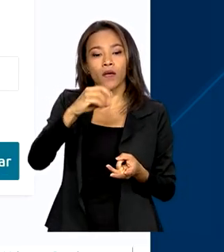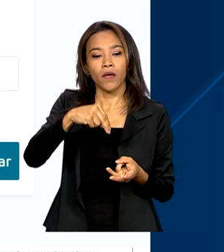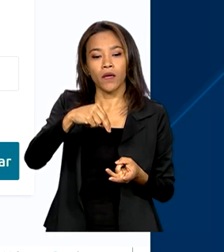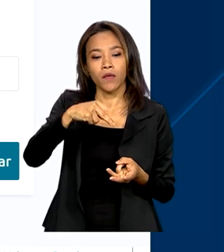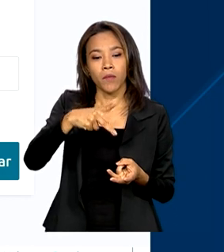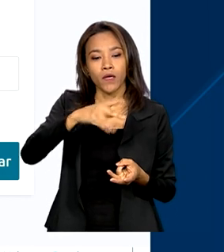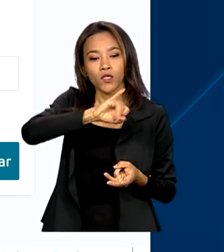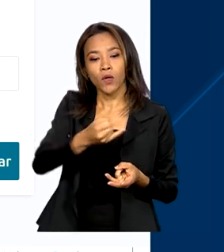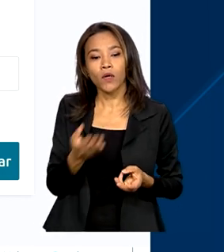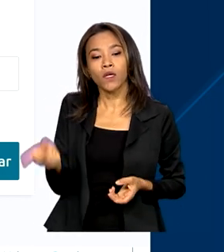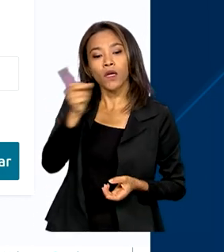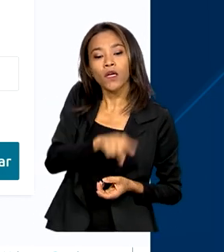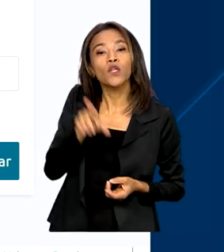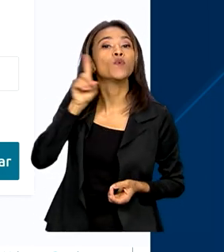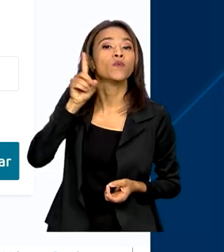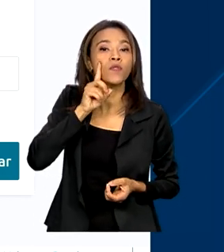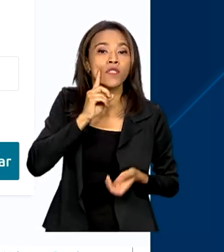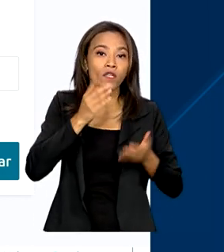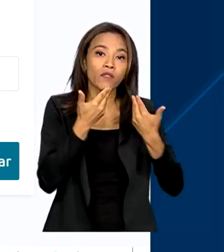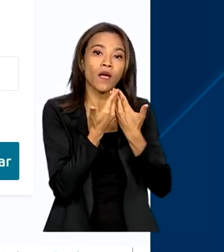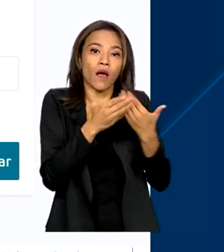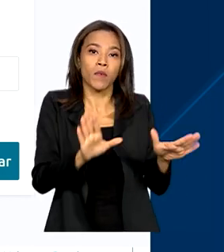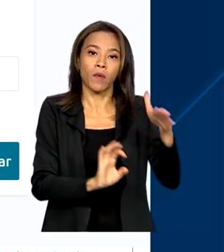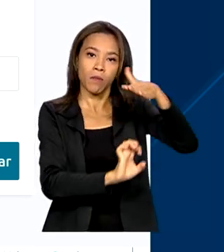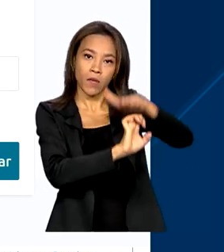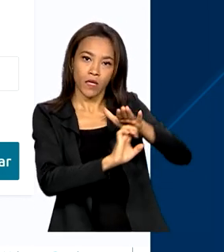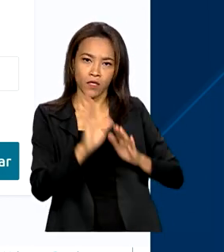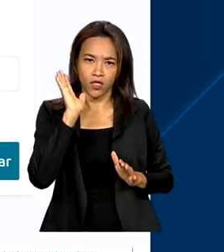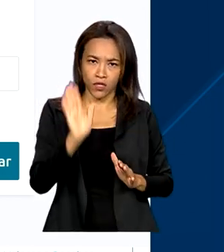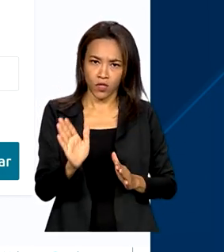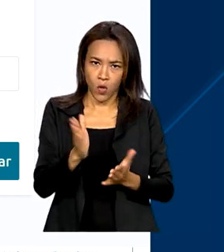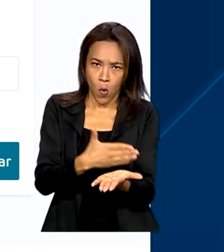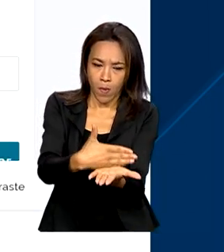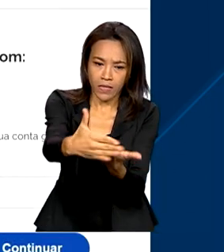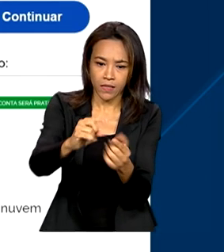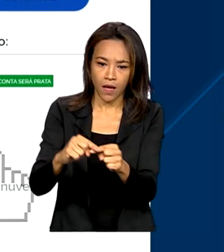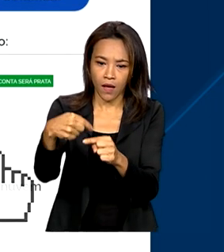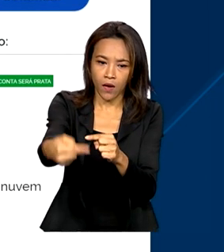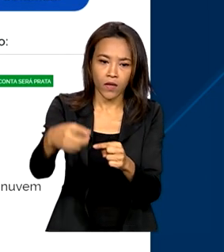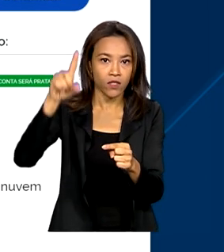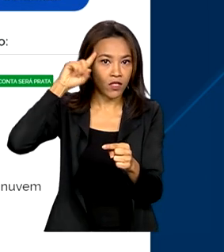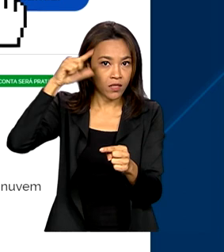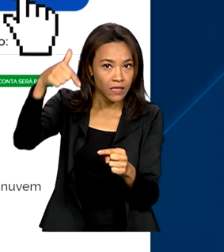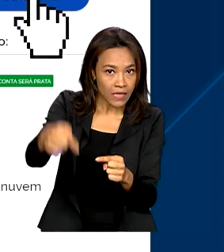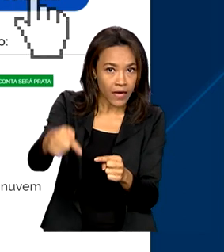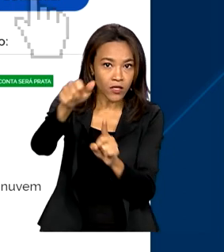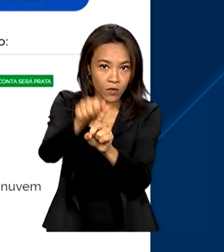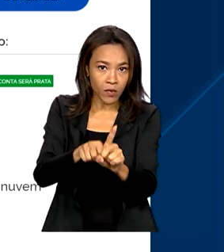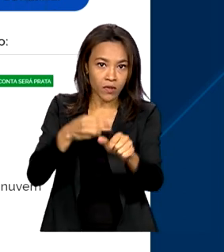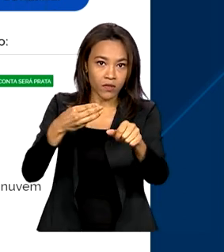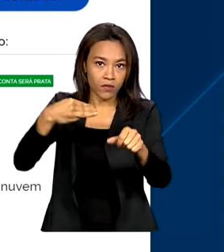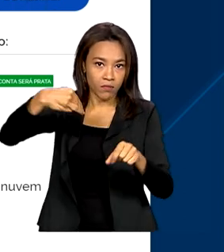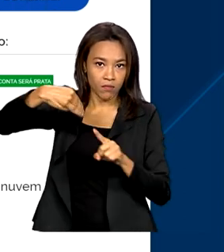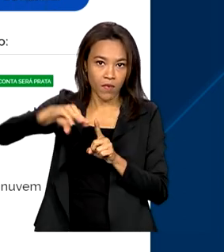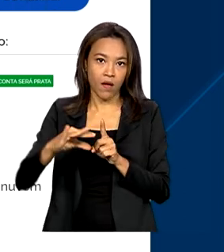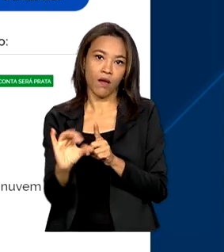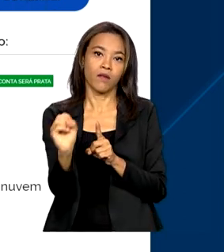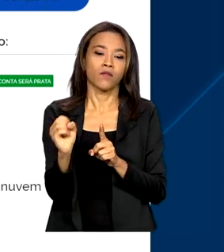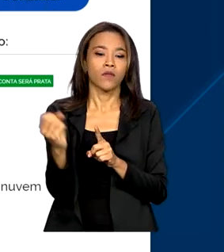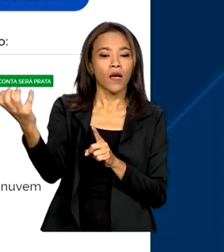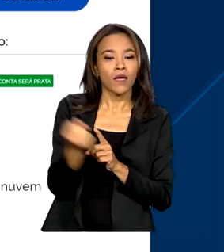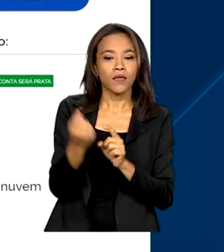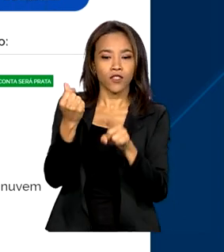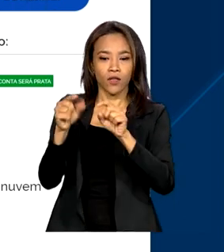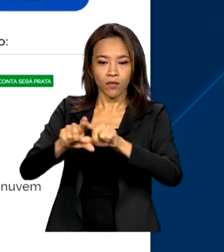abertura da empresa. Os valores começarão a ser pagos no dia 7 de março. Para resgatar o dinheiro, é preciso fazer